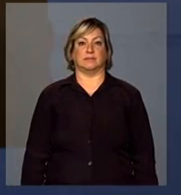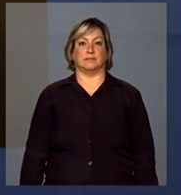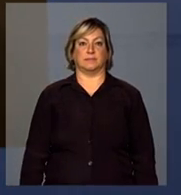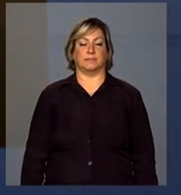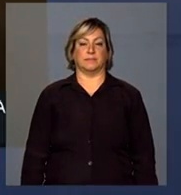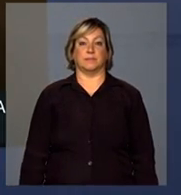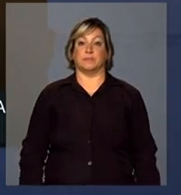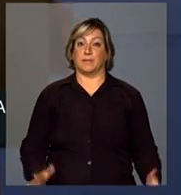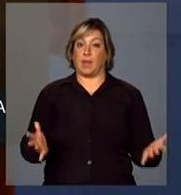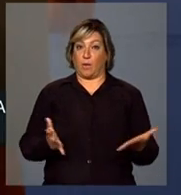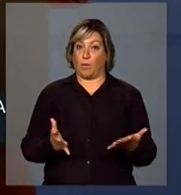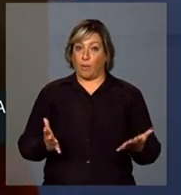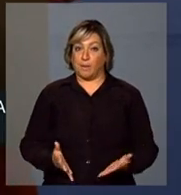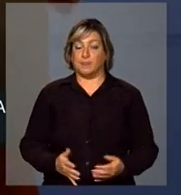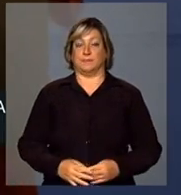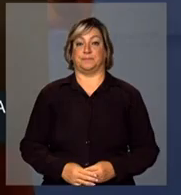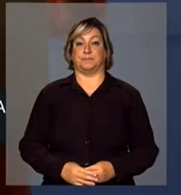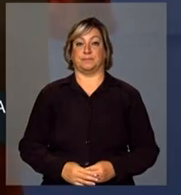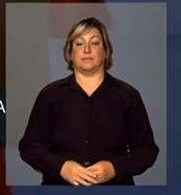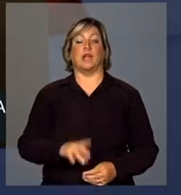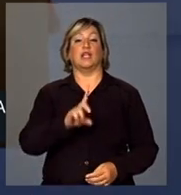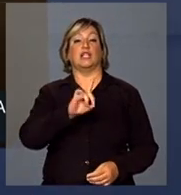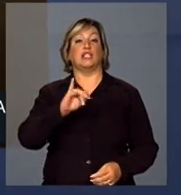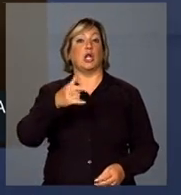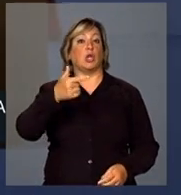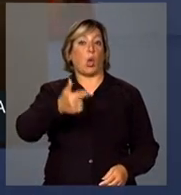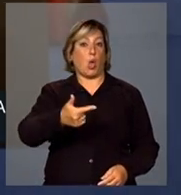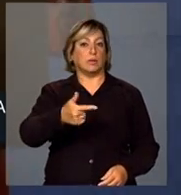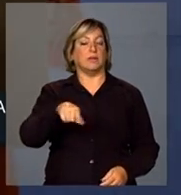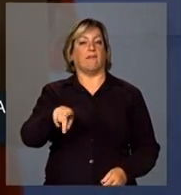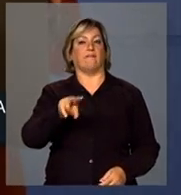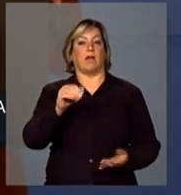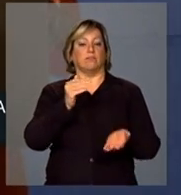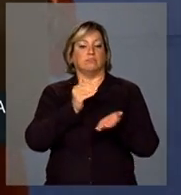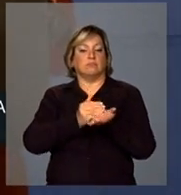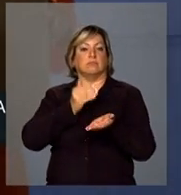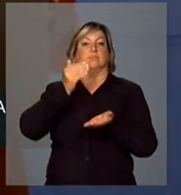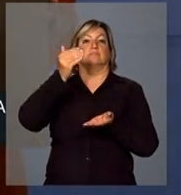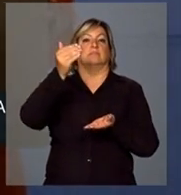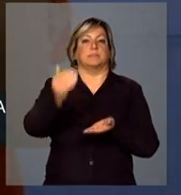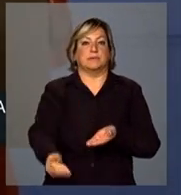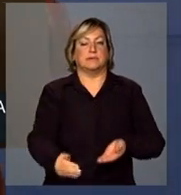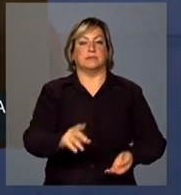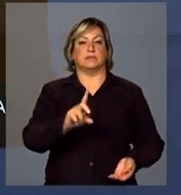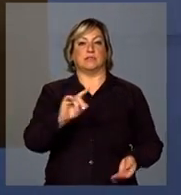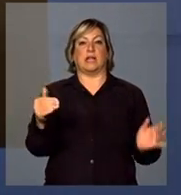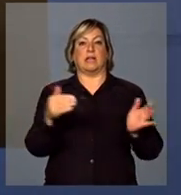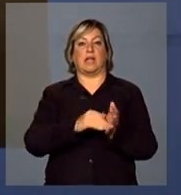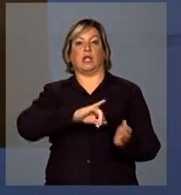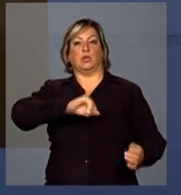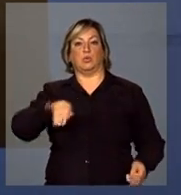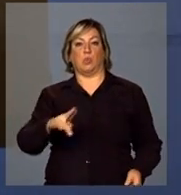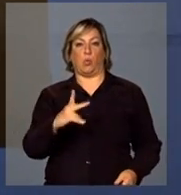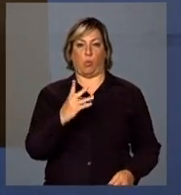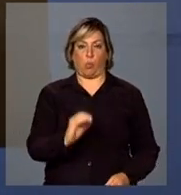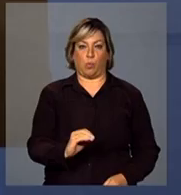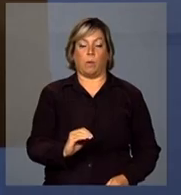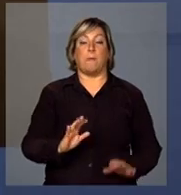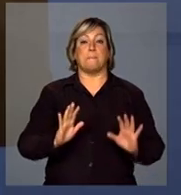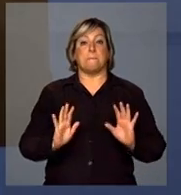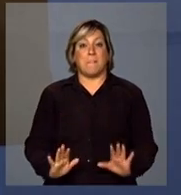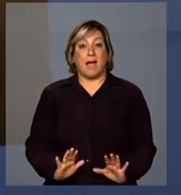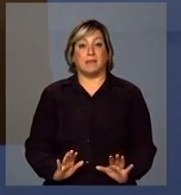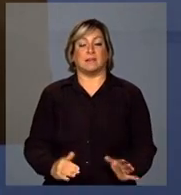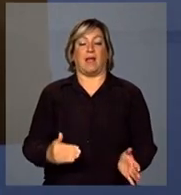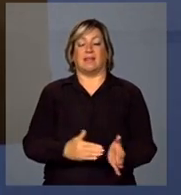Agora, no dia 2, ele será prorrogado até julho. Mas, enquanto